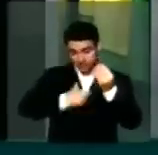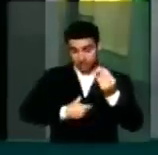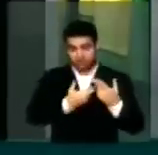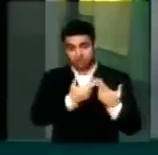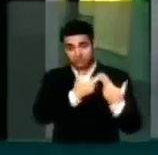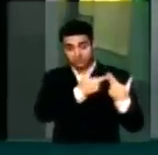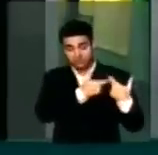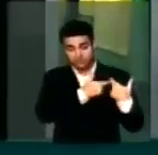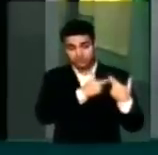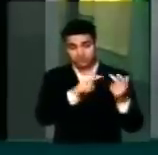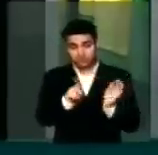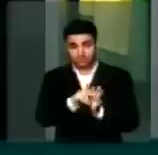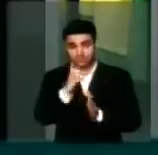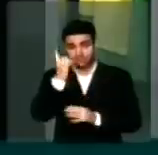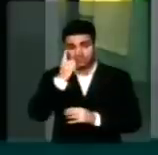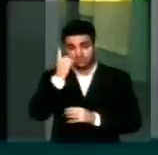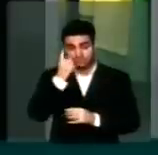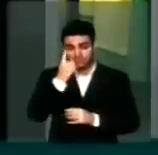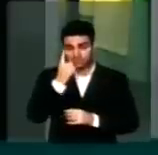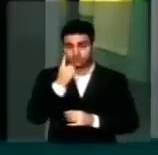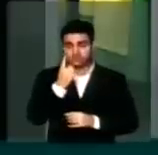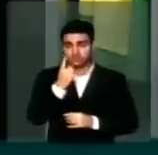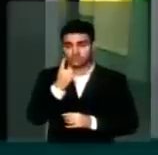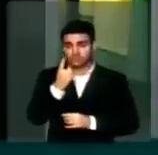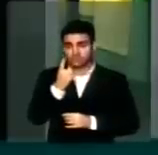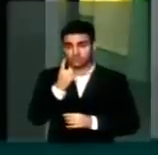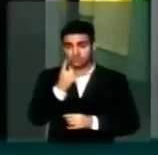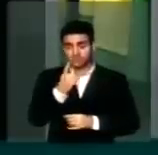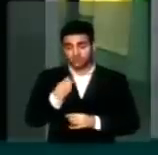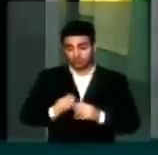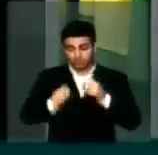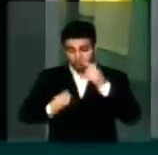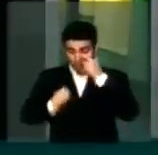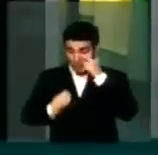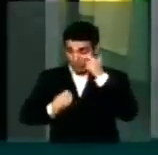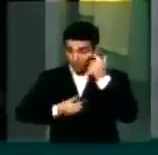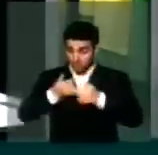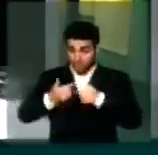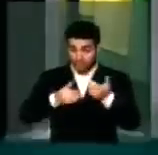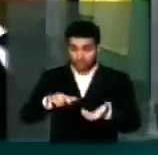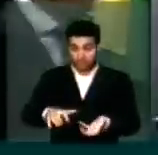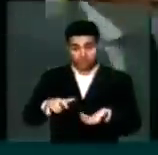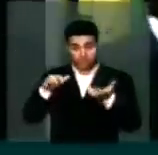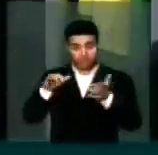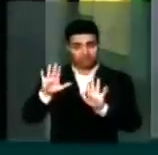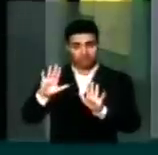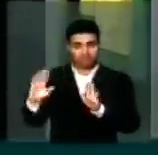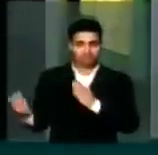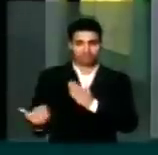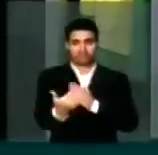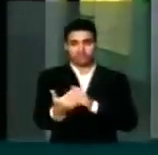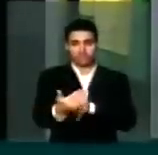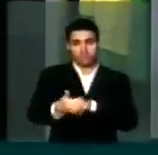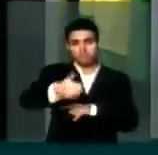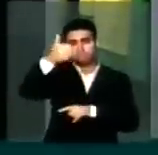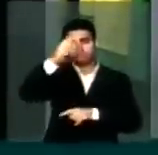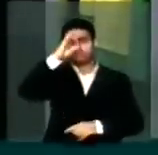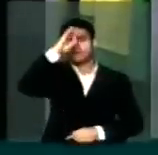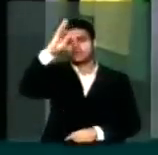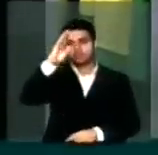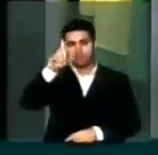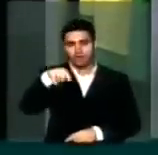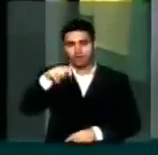parlamentar, da função legislativa, e coloca à frente de todas essas funções